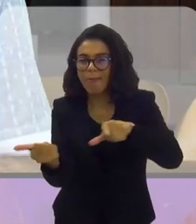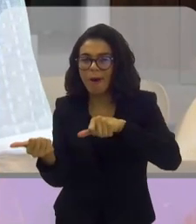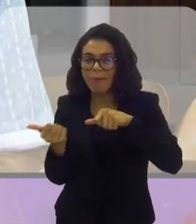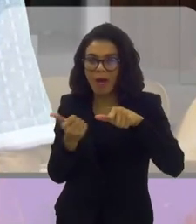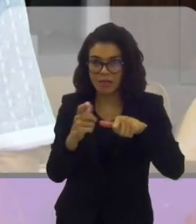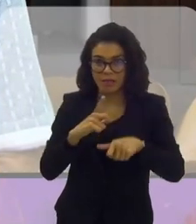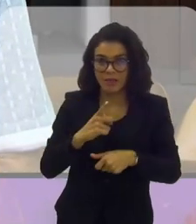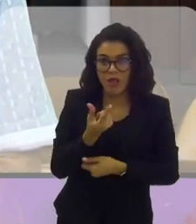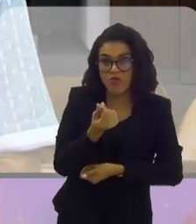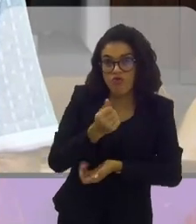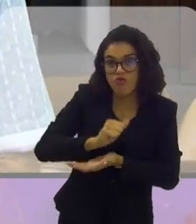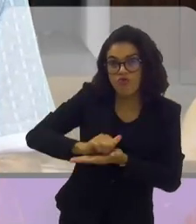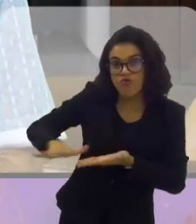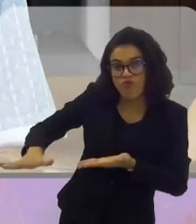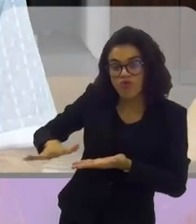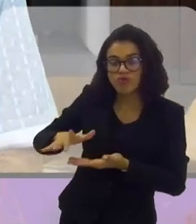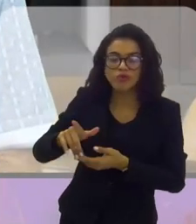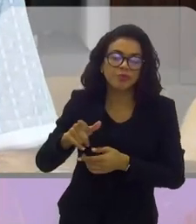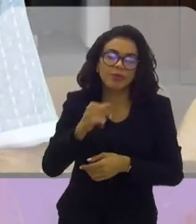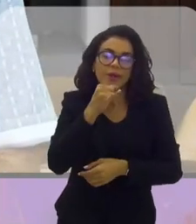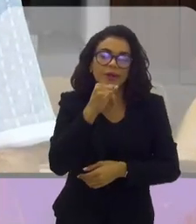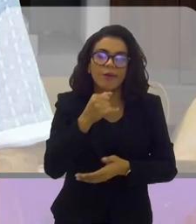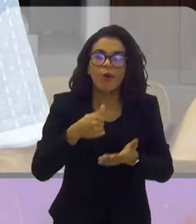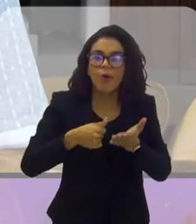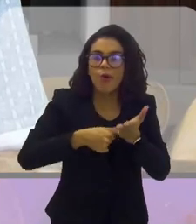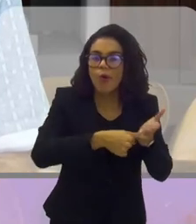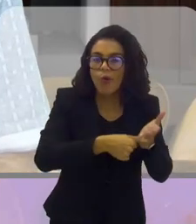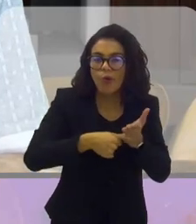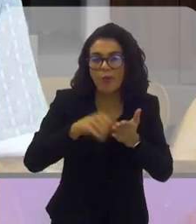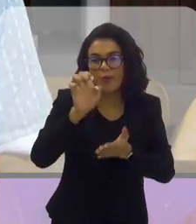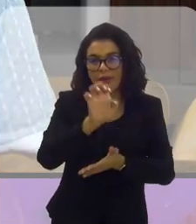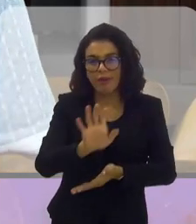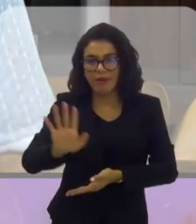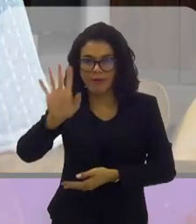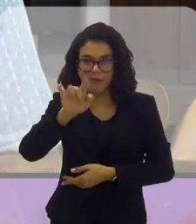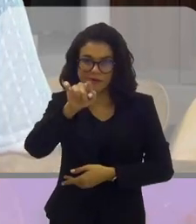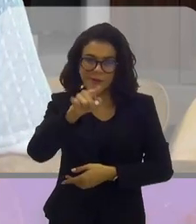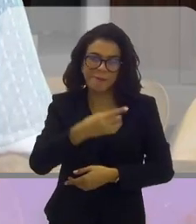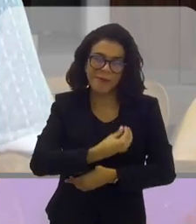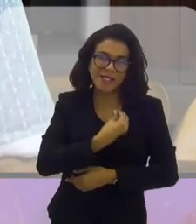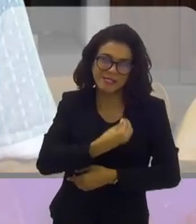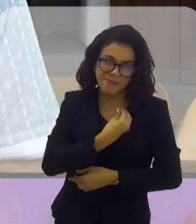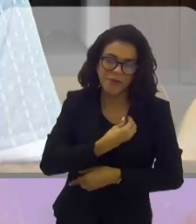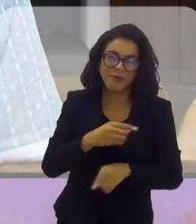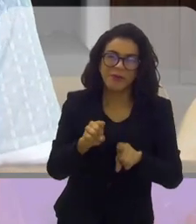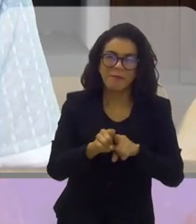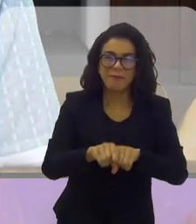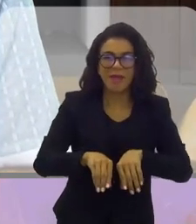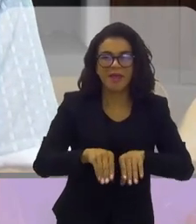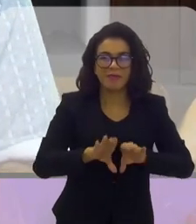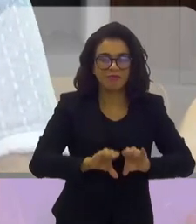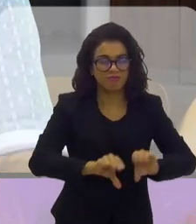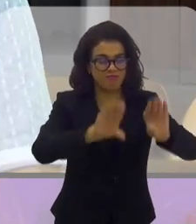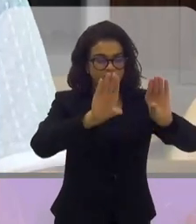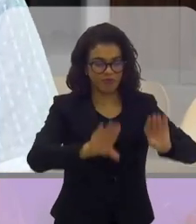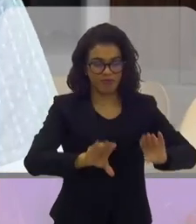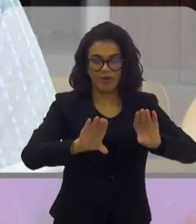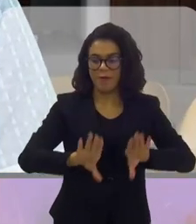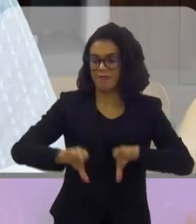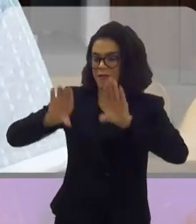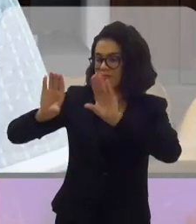custo para isso para os clubes. Em que os clubes europeus, e você participou de colocação, manutenção de grama